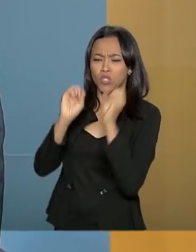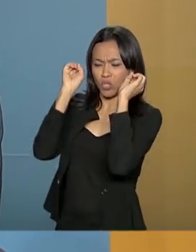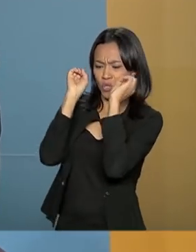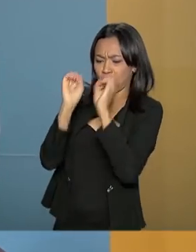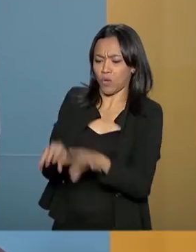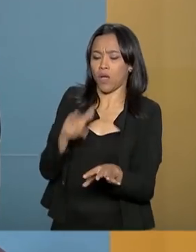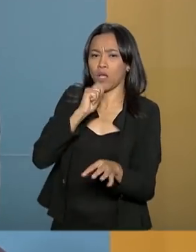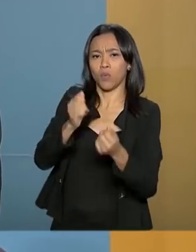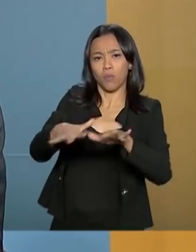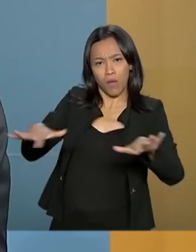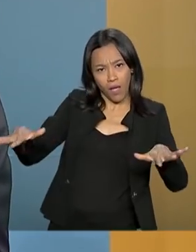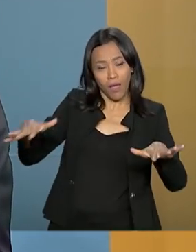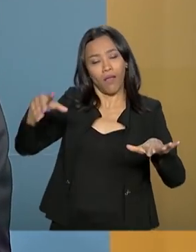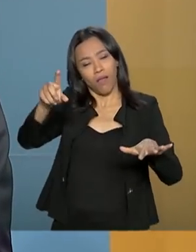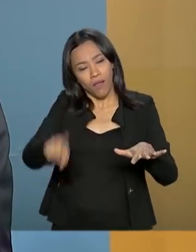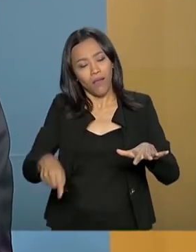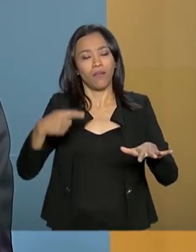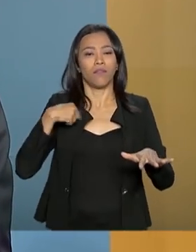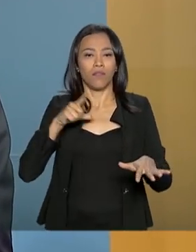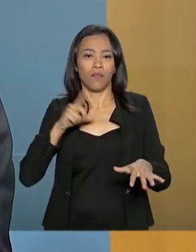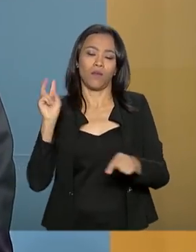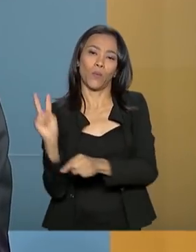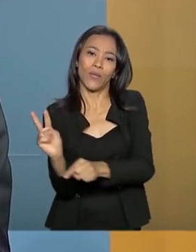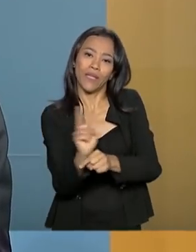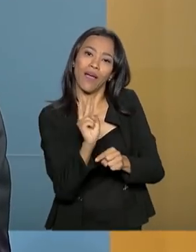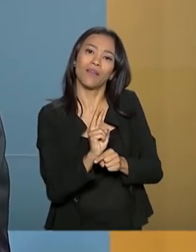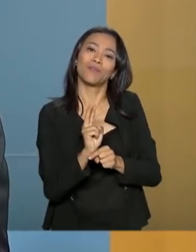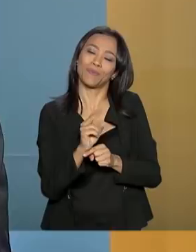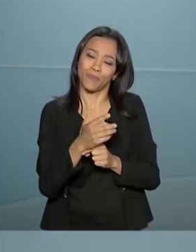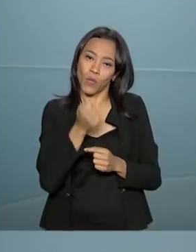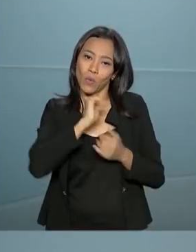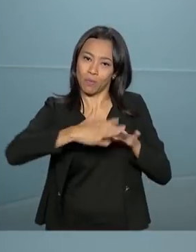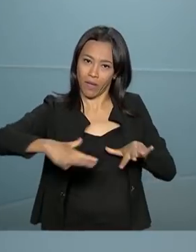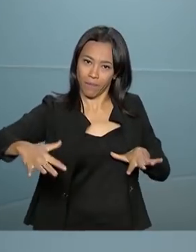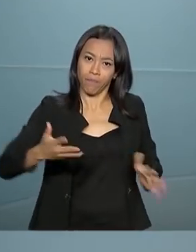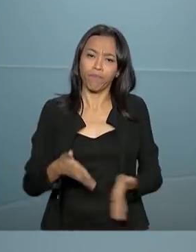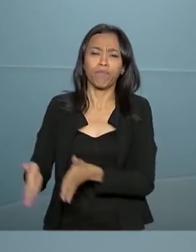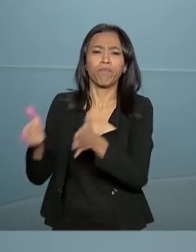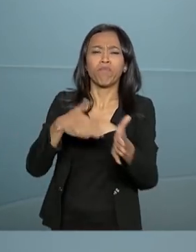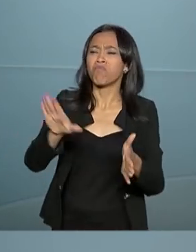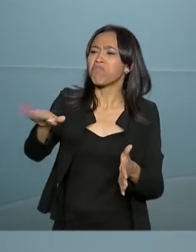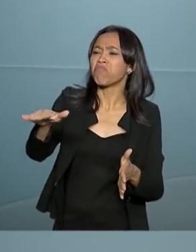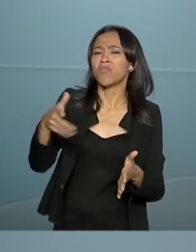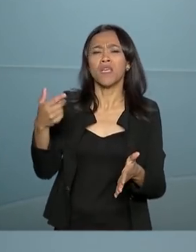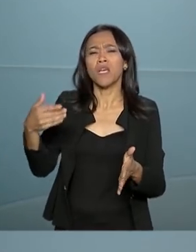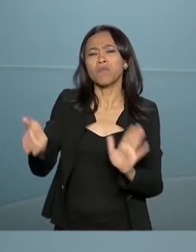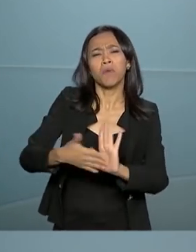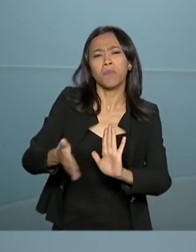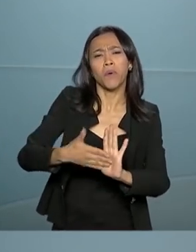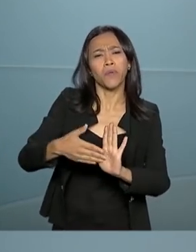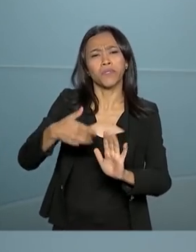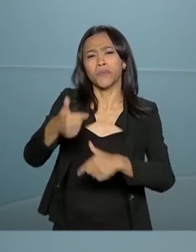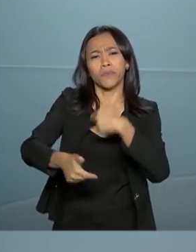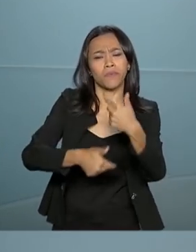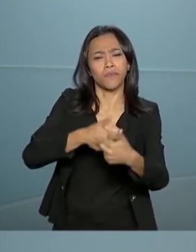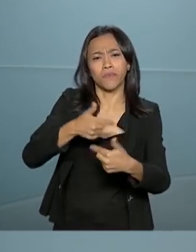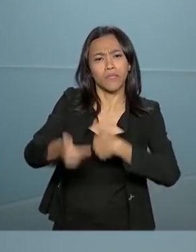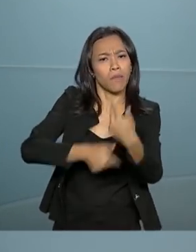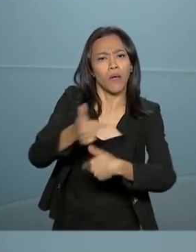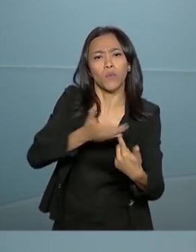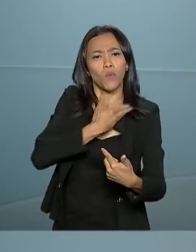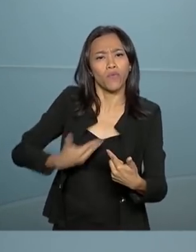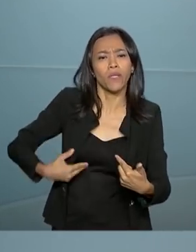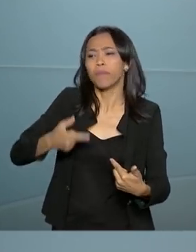para o cuidado com o nosso mar, o nosso oceano. E as ações do governo nesse plano, assim, vamos supor, conscientização